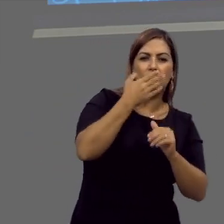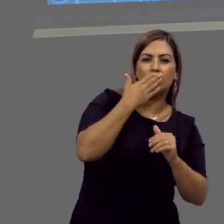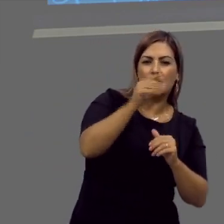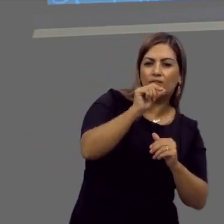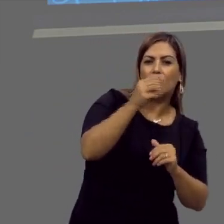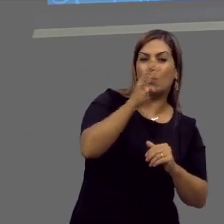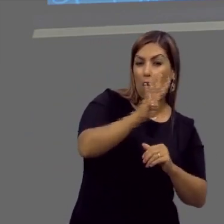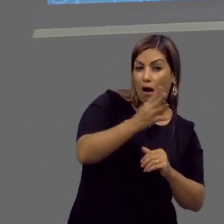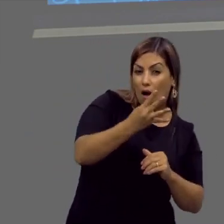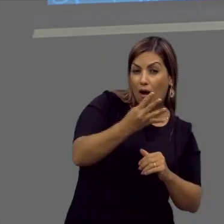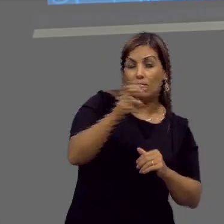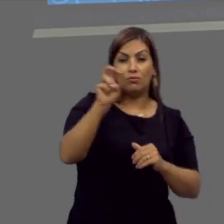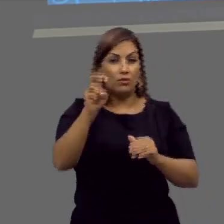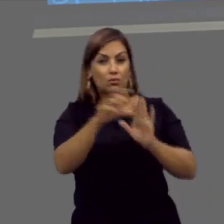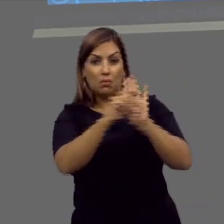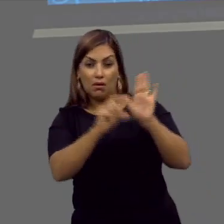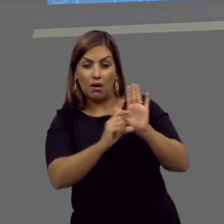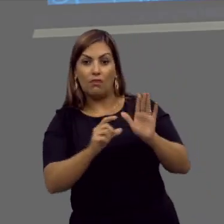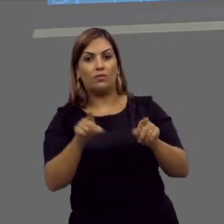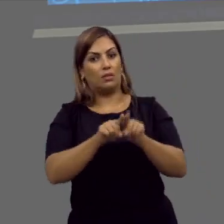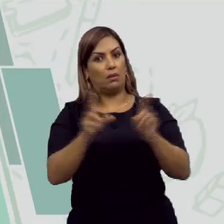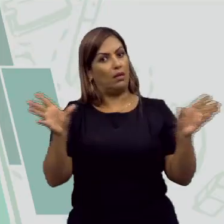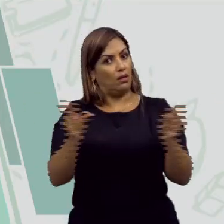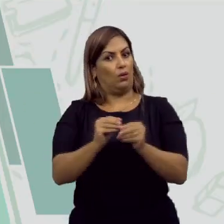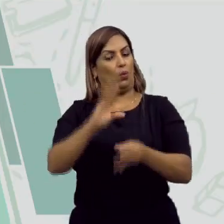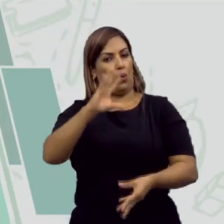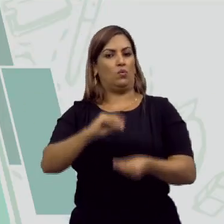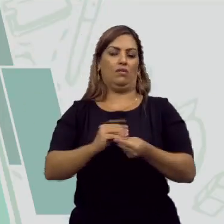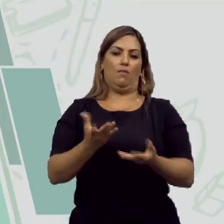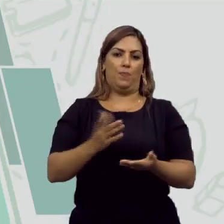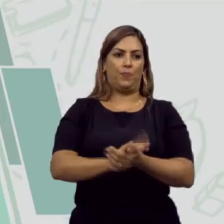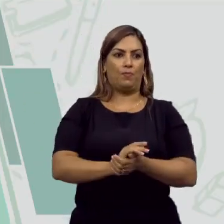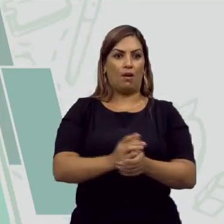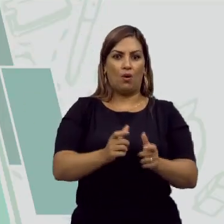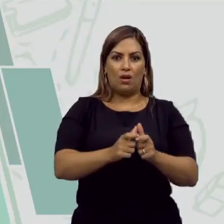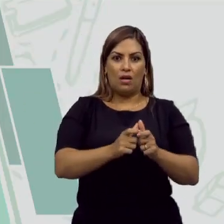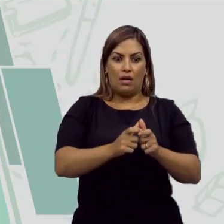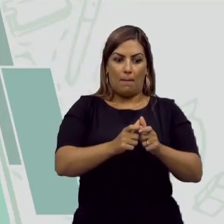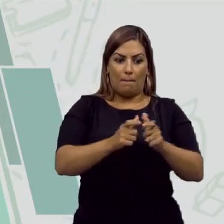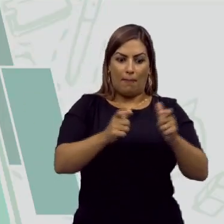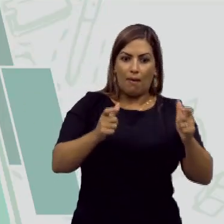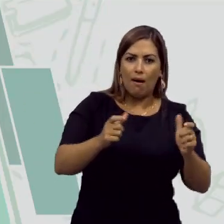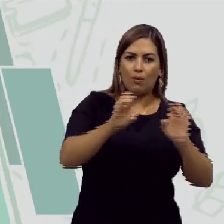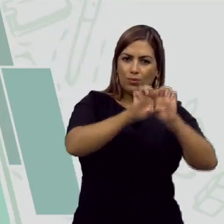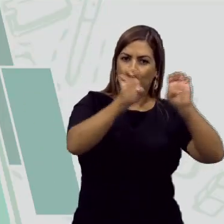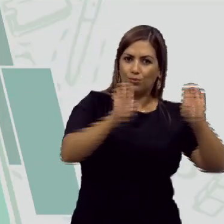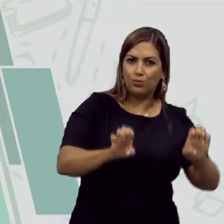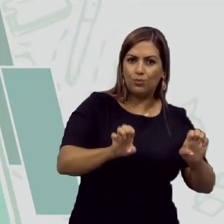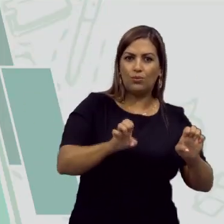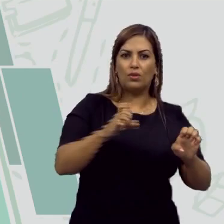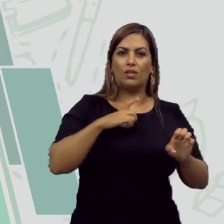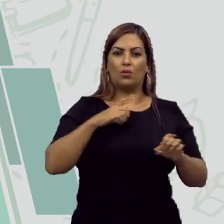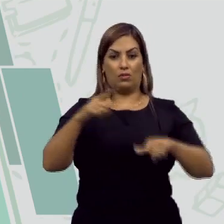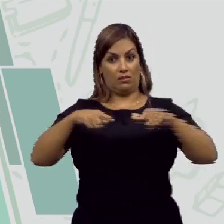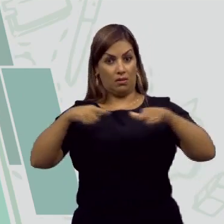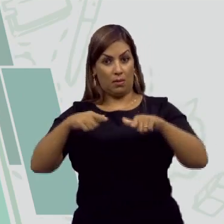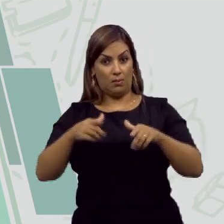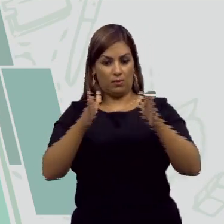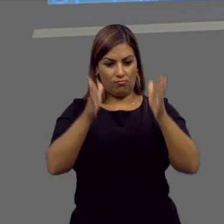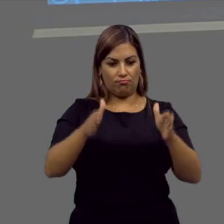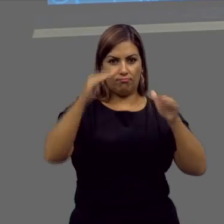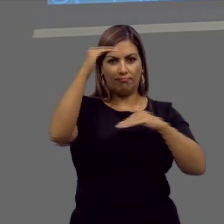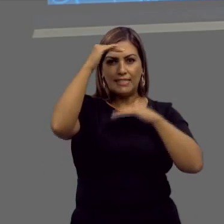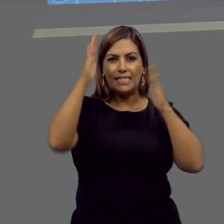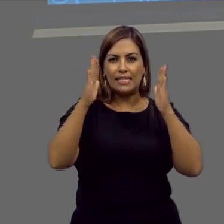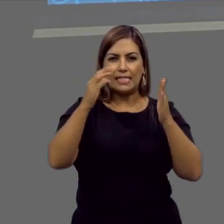parágrafos, outros cinco. E a conclusão, quando nós falamos de macroestrutura, trabalhamos diretamente com a parte